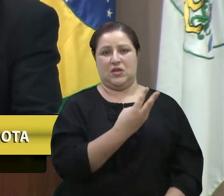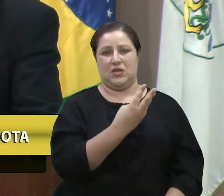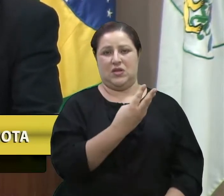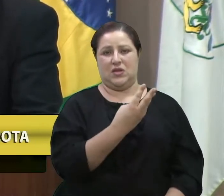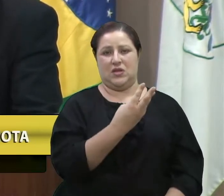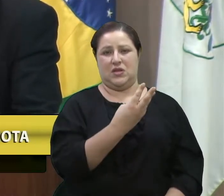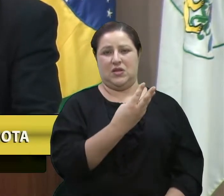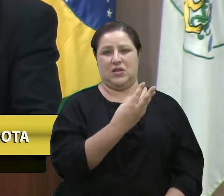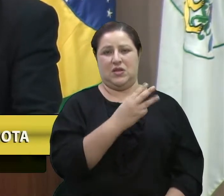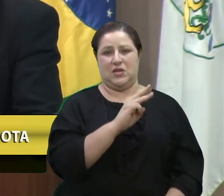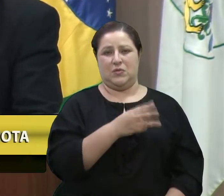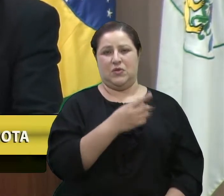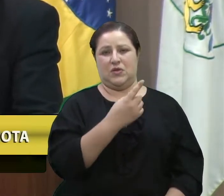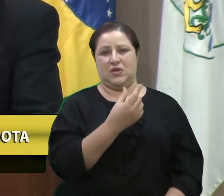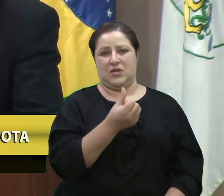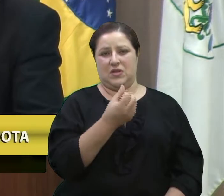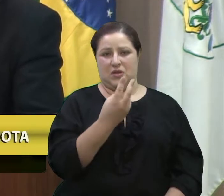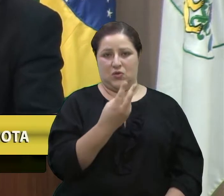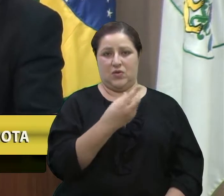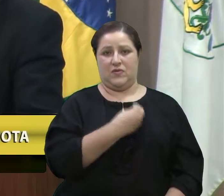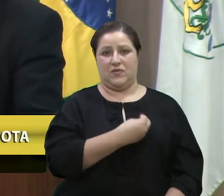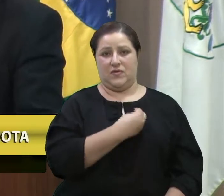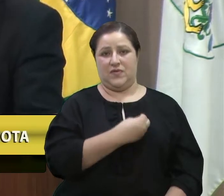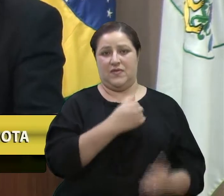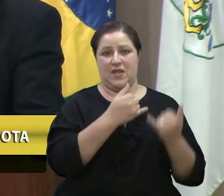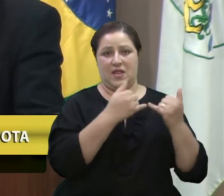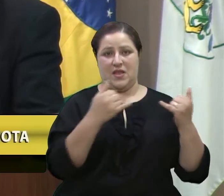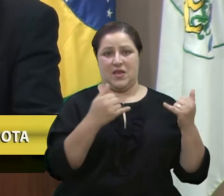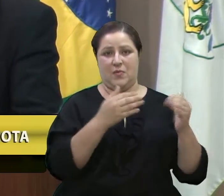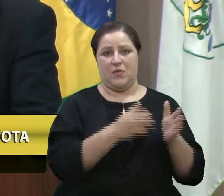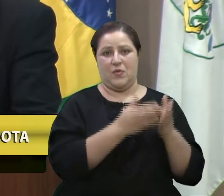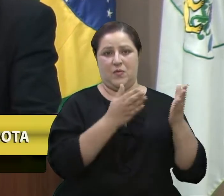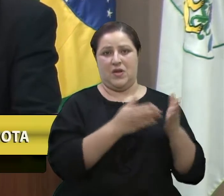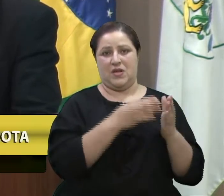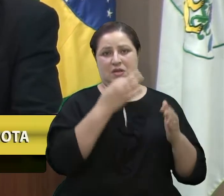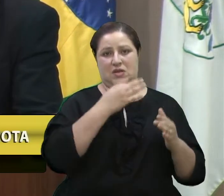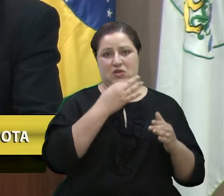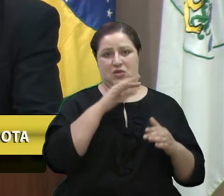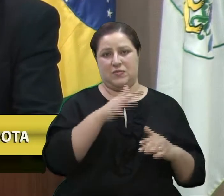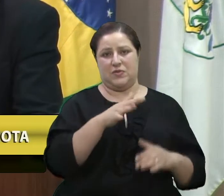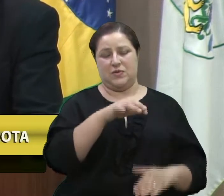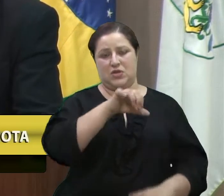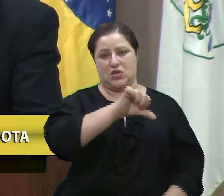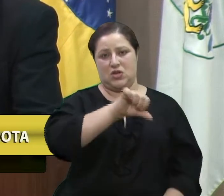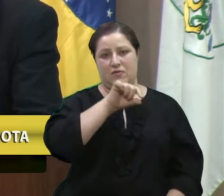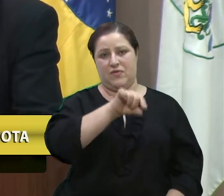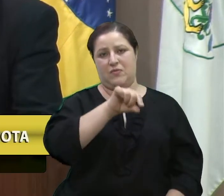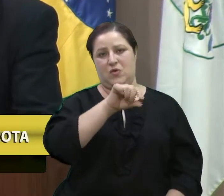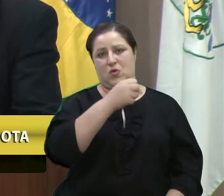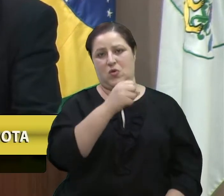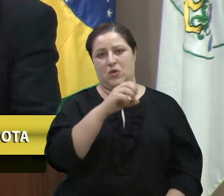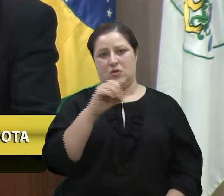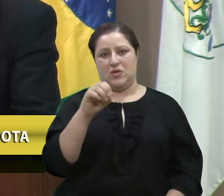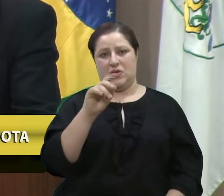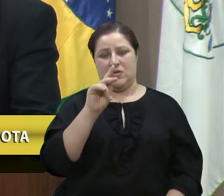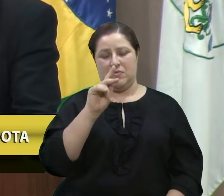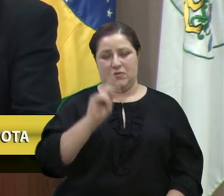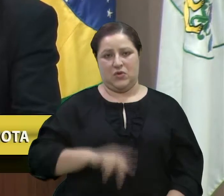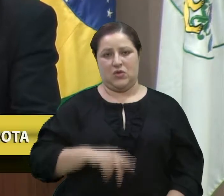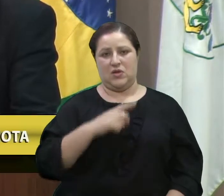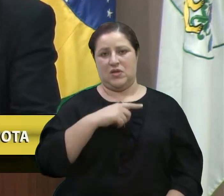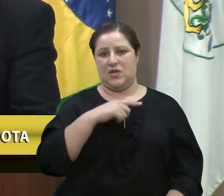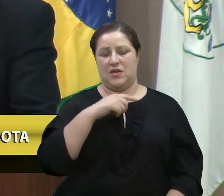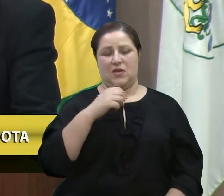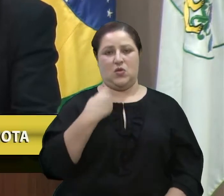Pobreza, em Caxias do Sul, equivalente a 9.800 pessoas. O número da extrema pobreza é ainda maior,